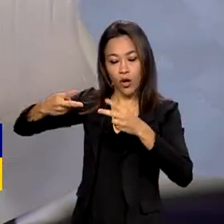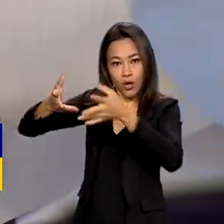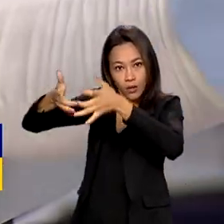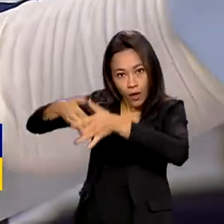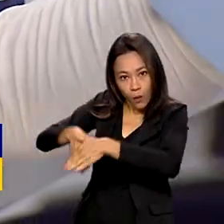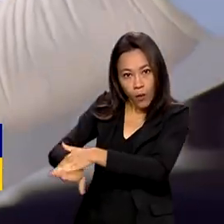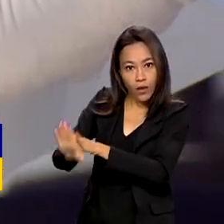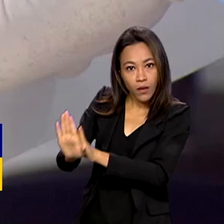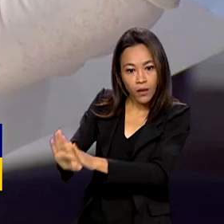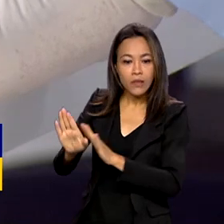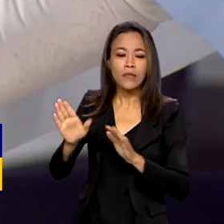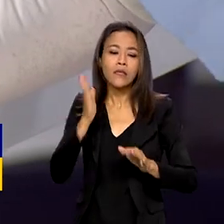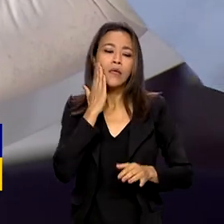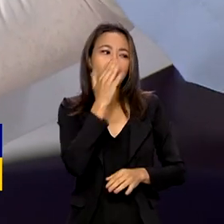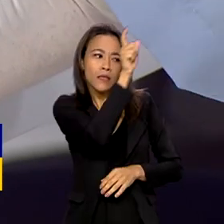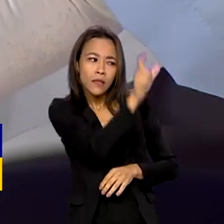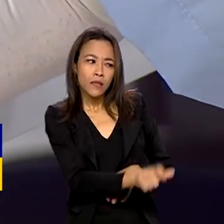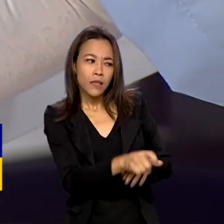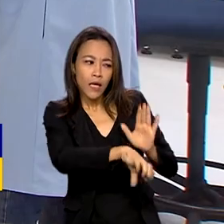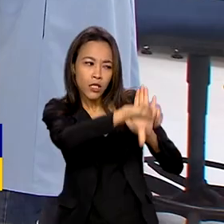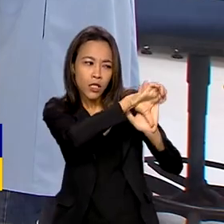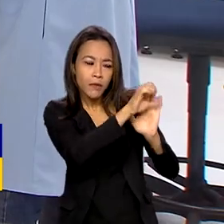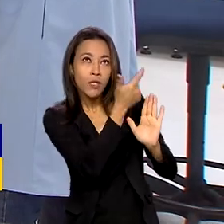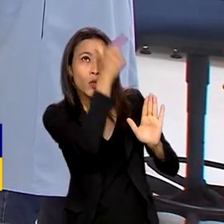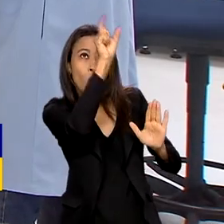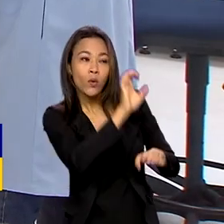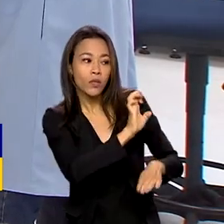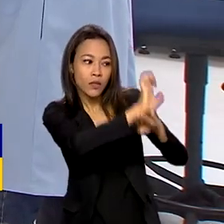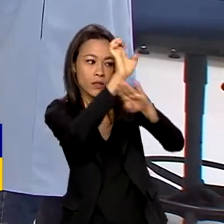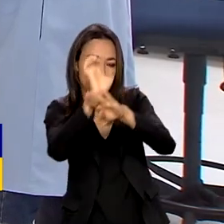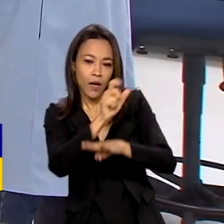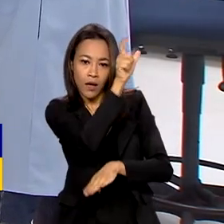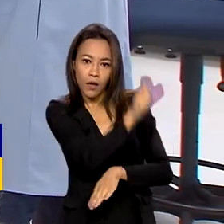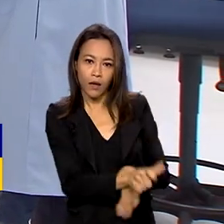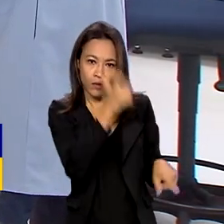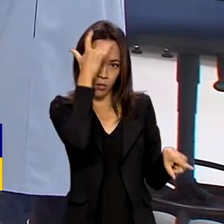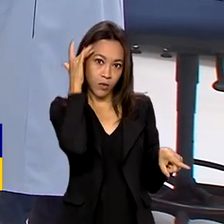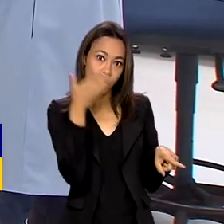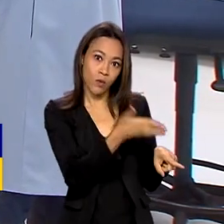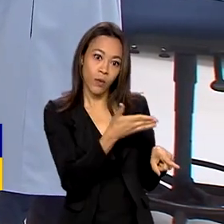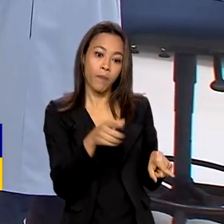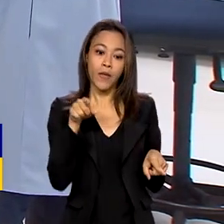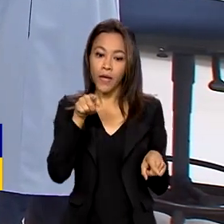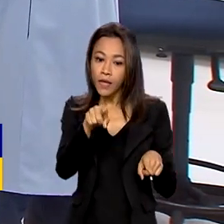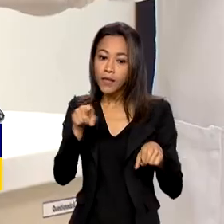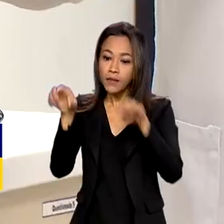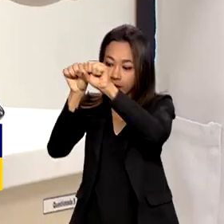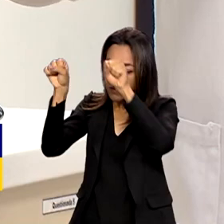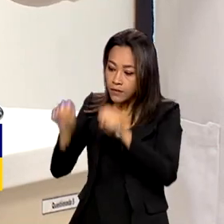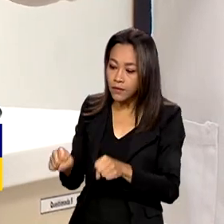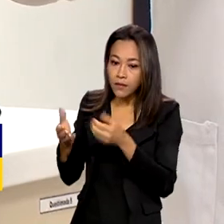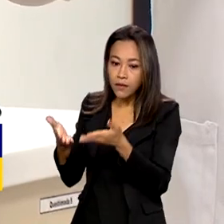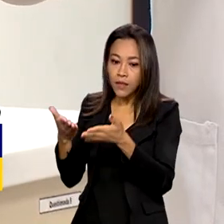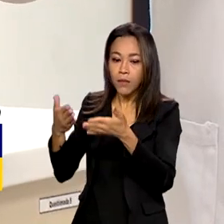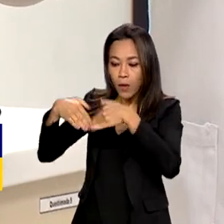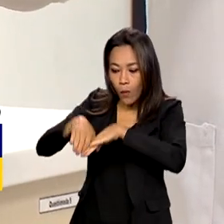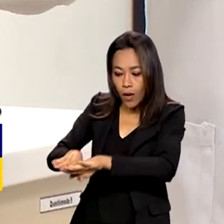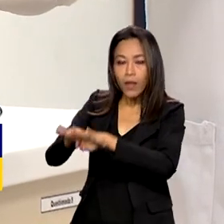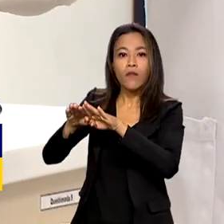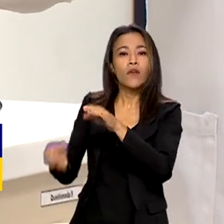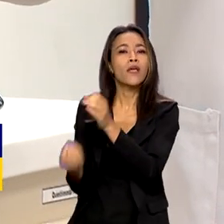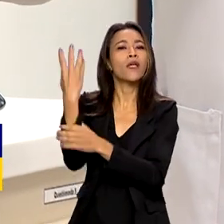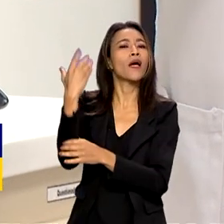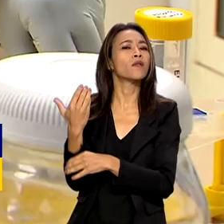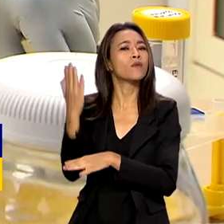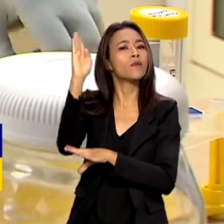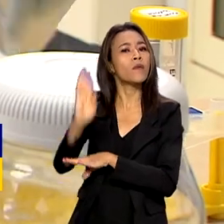descobrir se o criminoso é de outro estado. A rede integrada e o banco de perfis genéticos foram criados no Brasil há